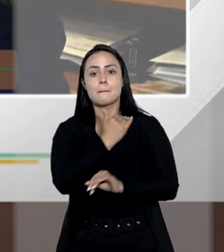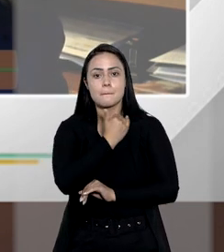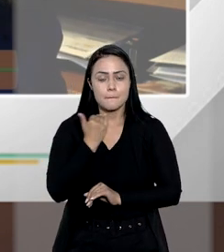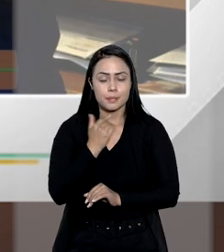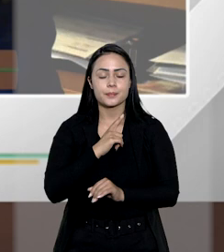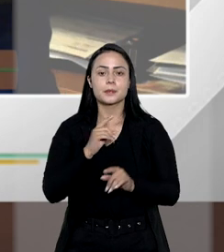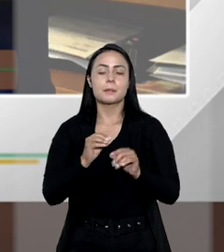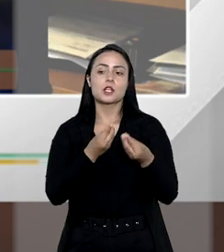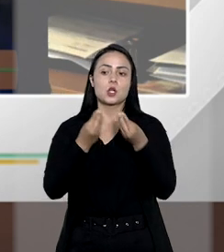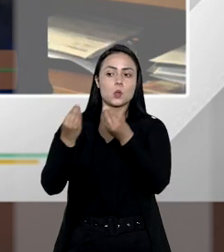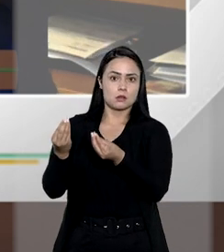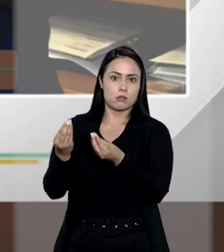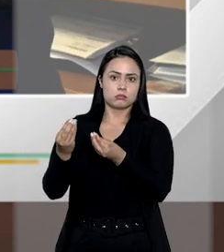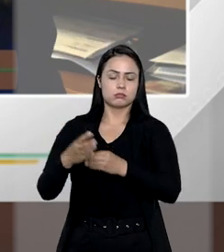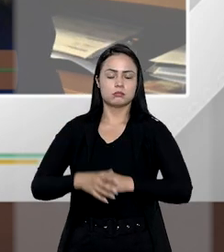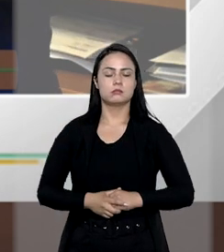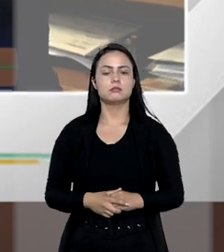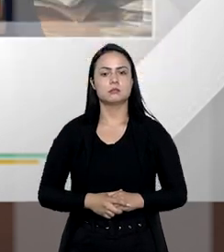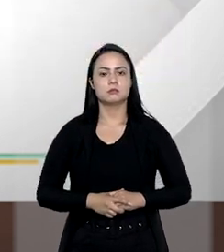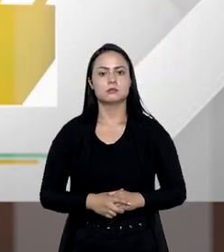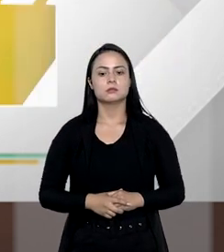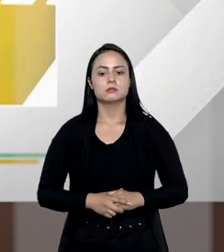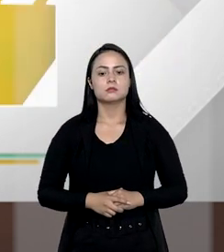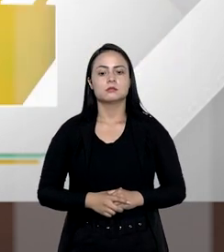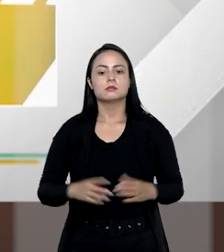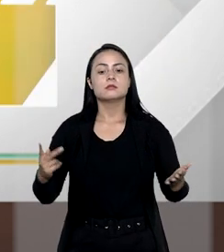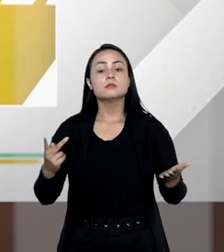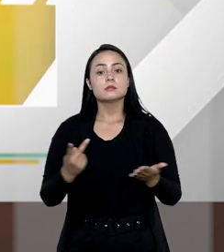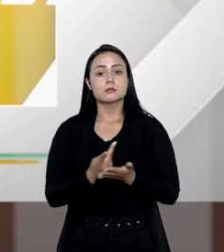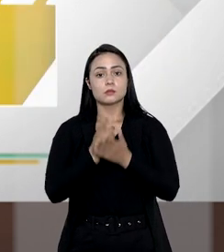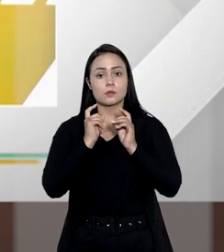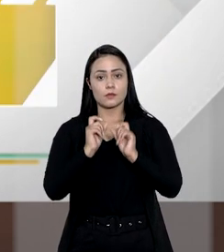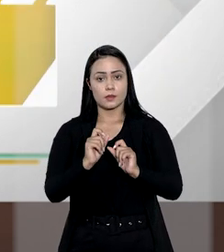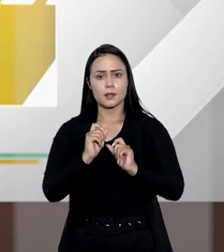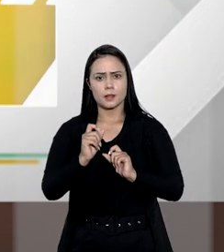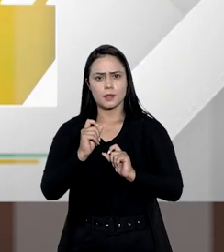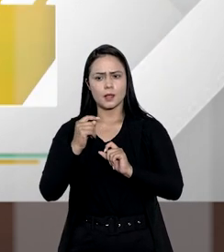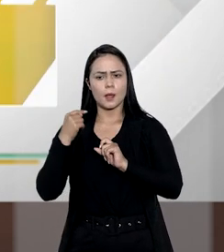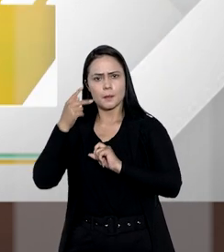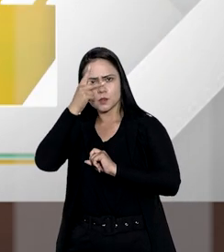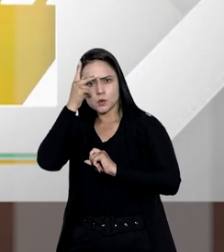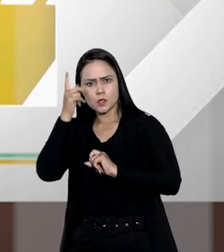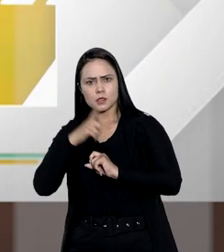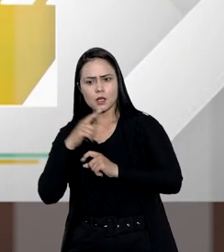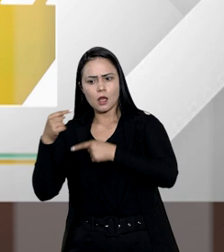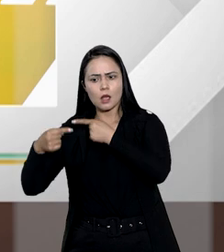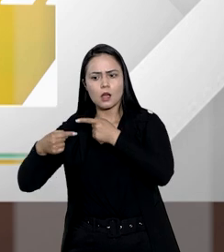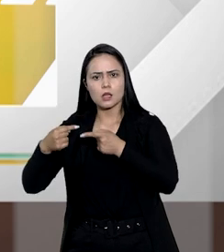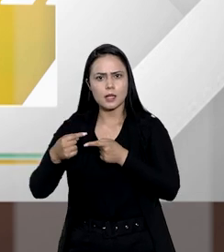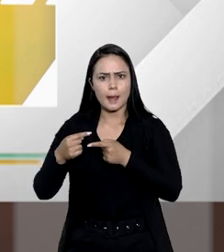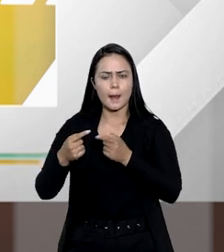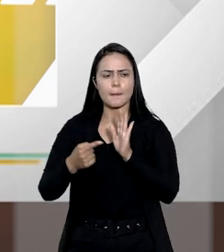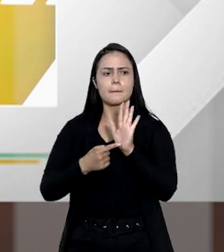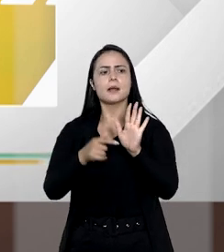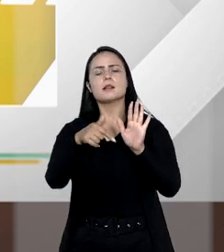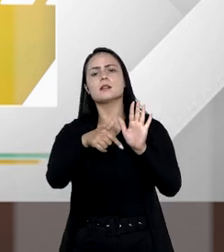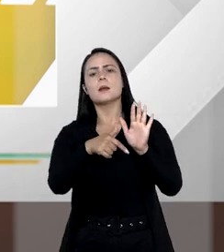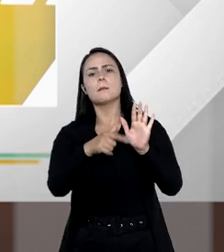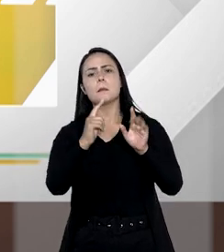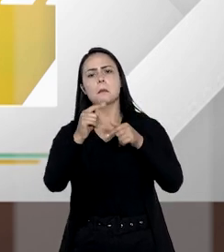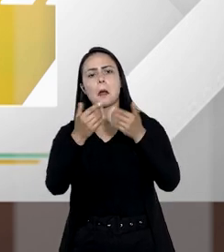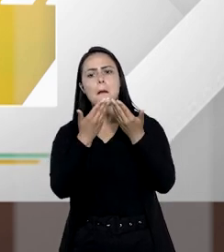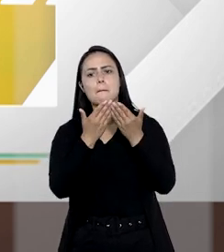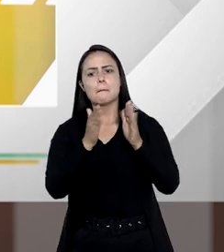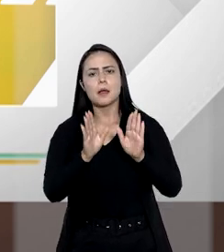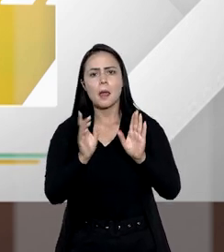imposto da doação, interminos. E há situações em que algum herdeiro, ele só aparece depois de aberta a